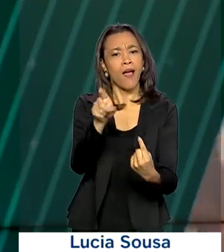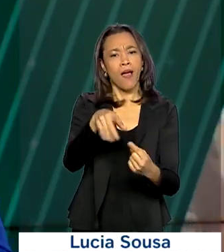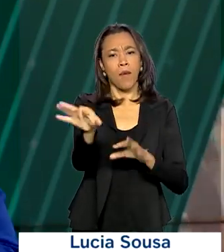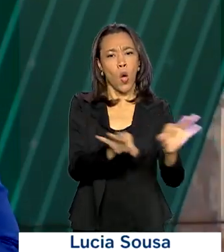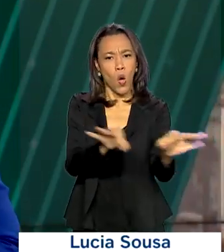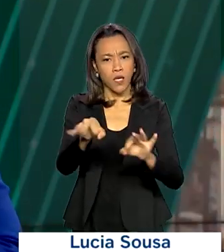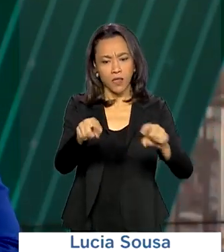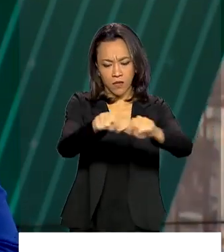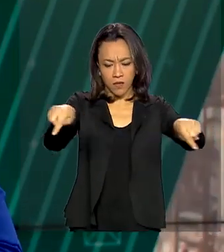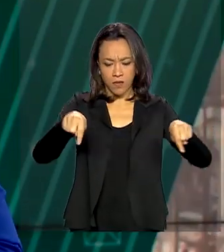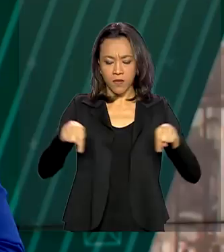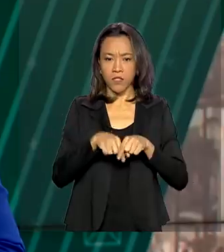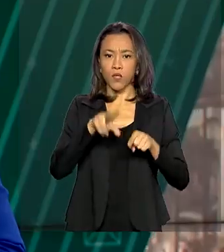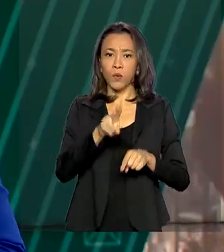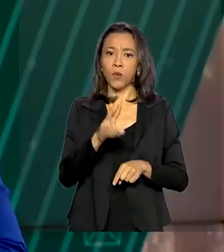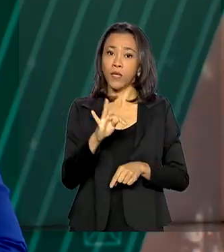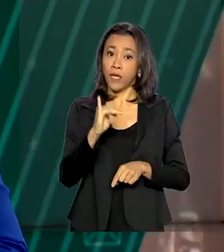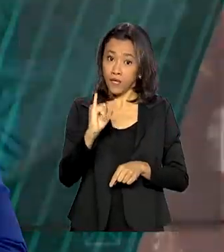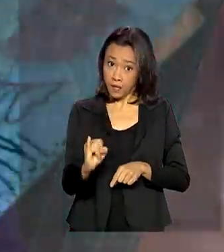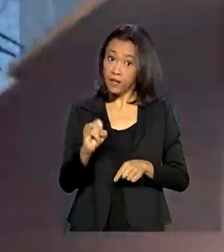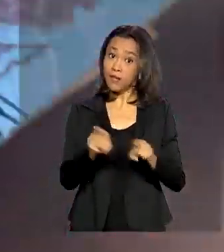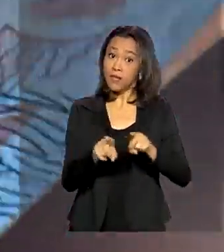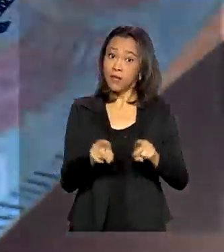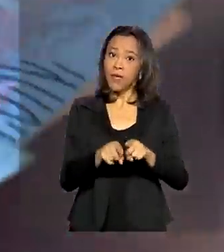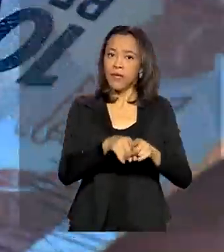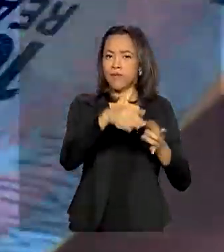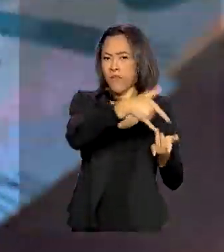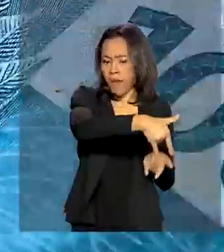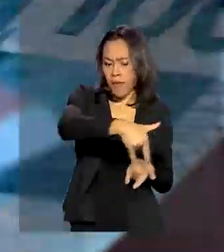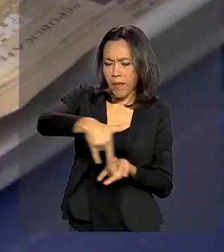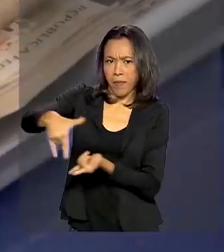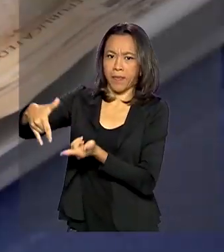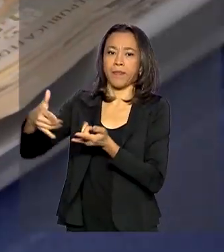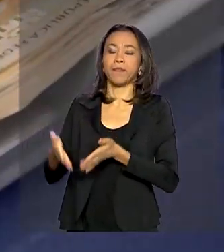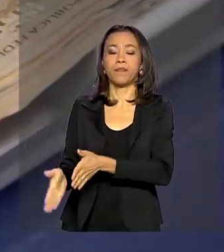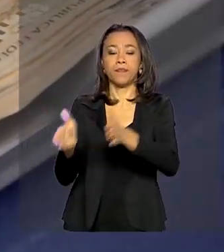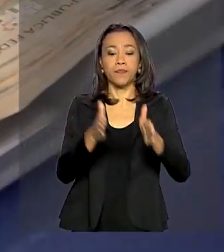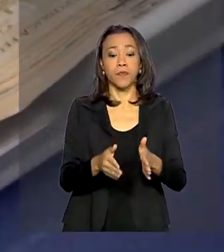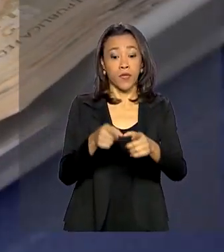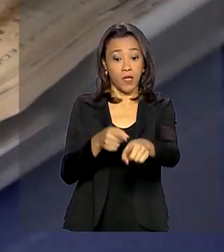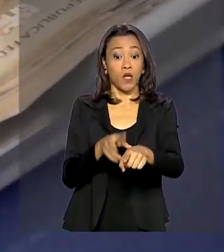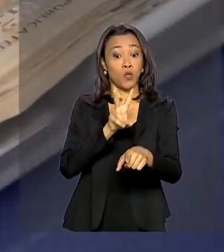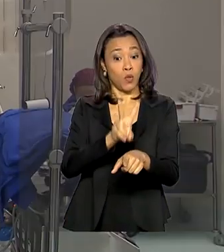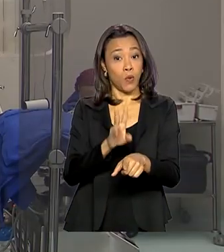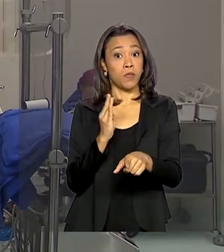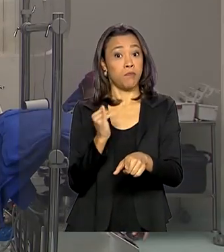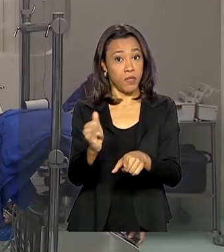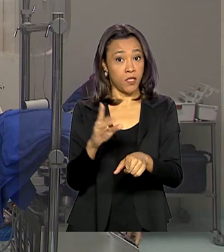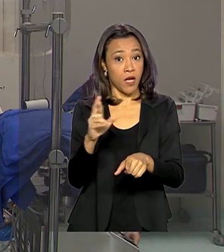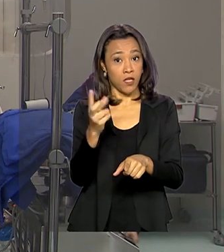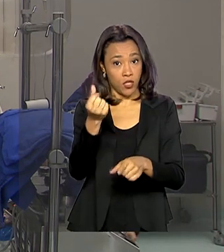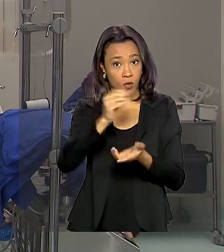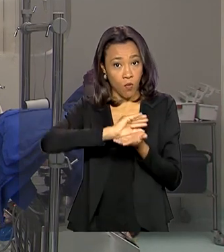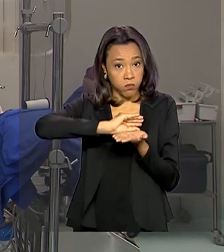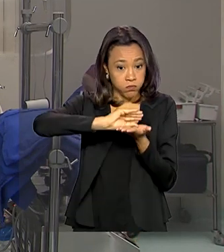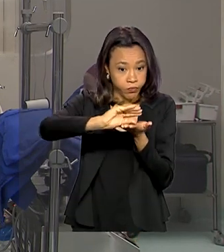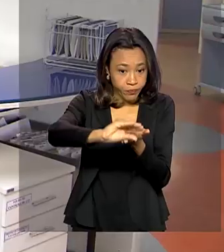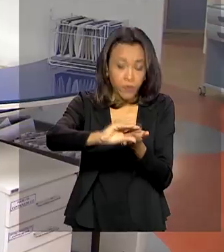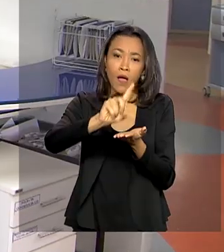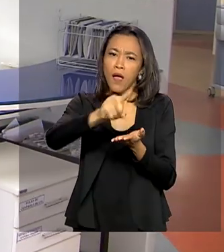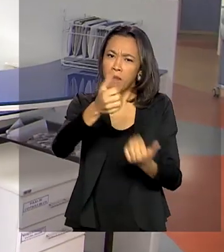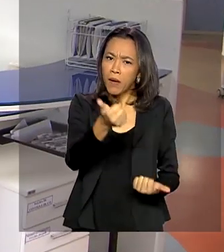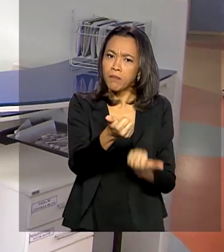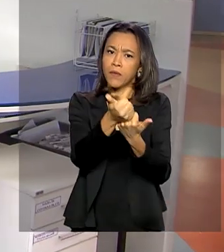UTIs e ampliação de leitos. O crédito de R$ 2 bilhões vai ser disponibilizado para